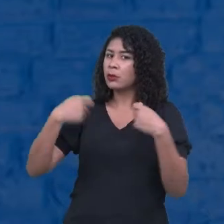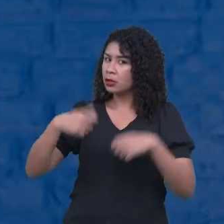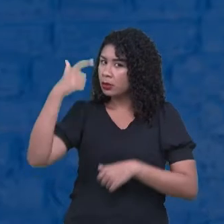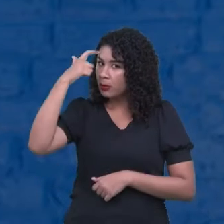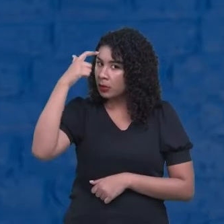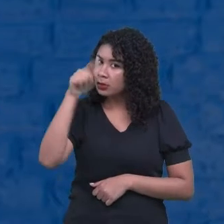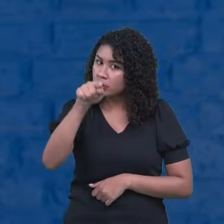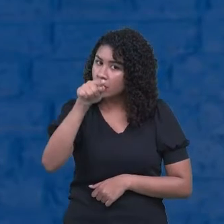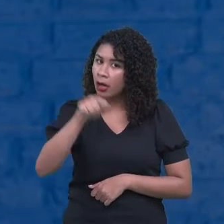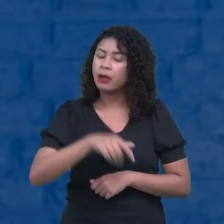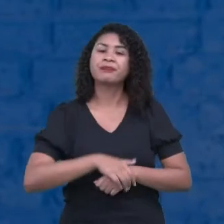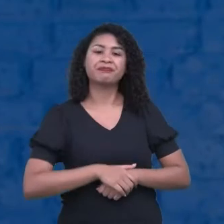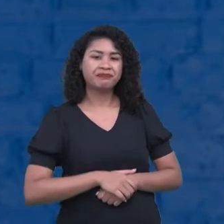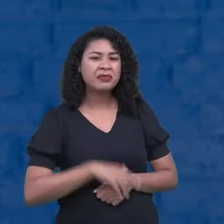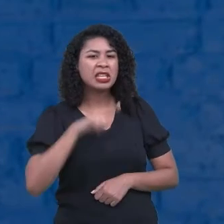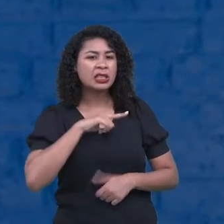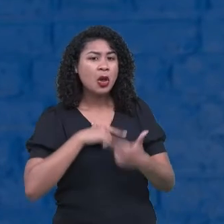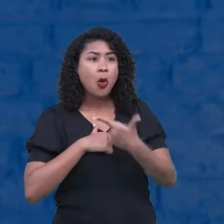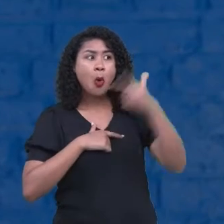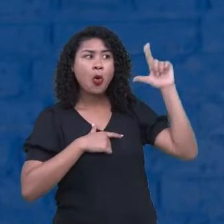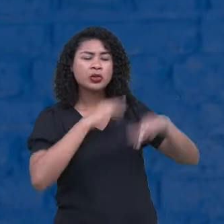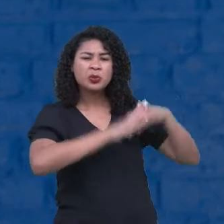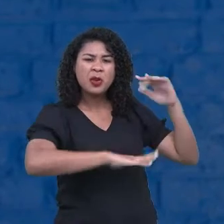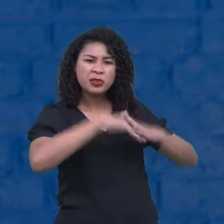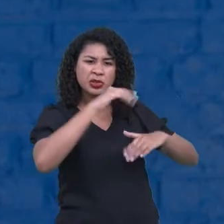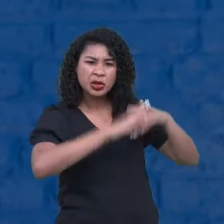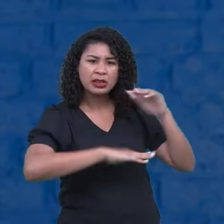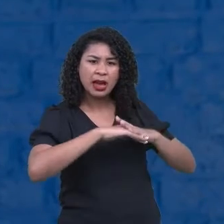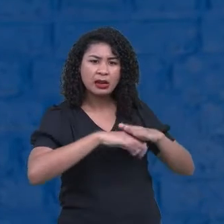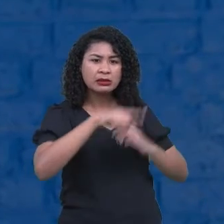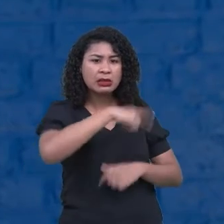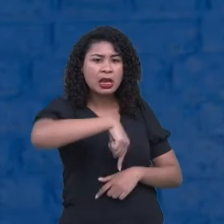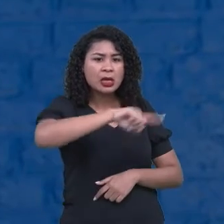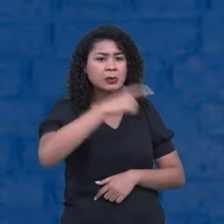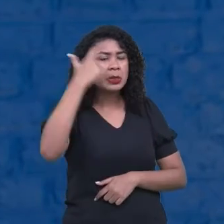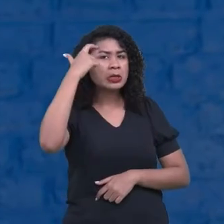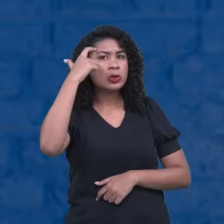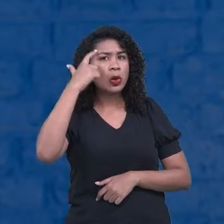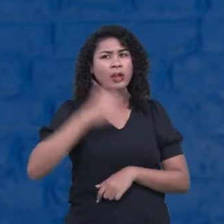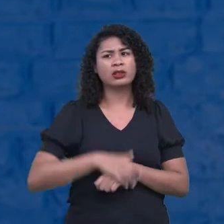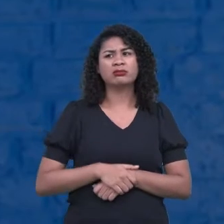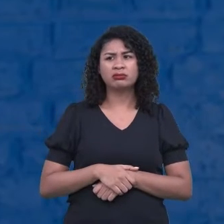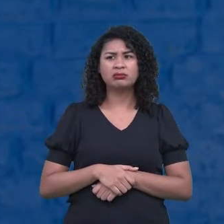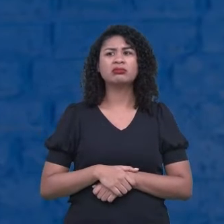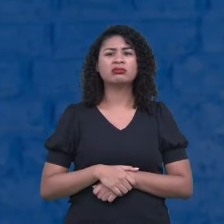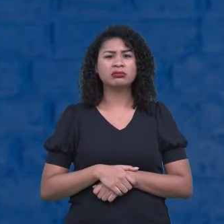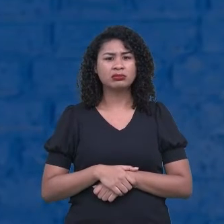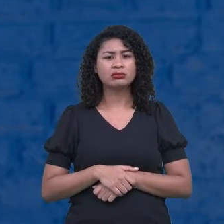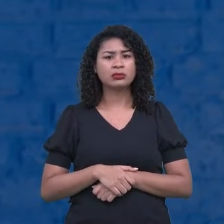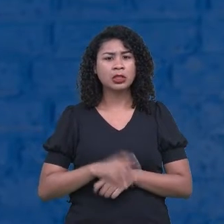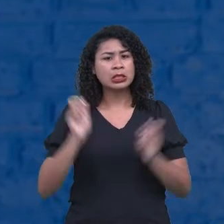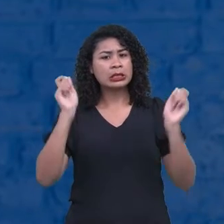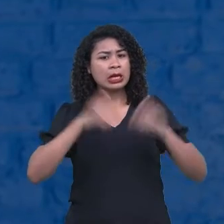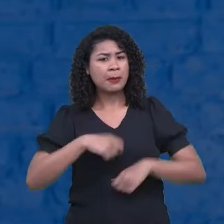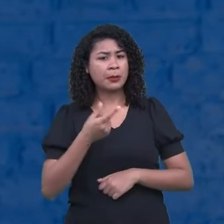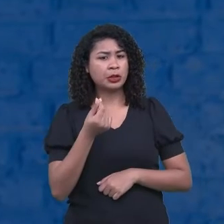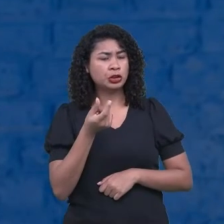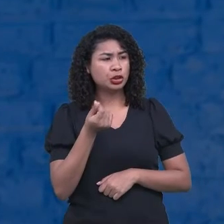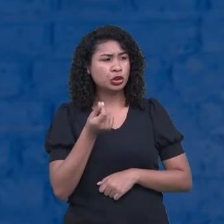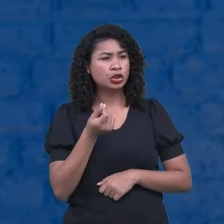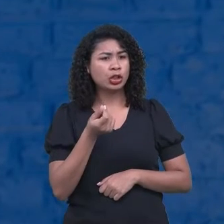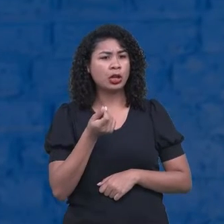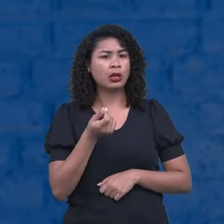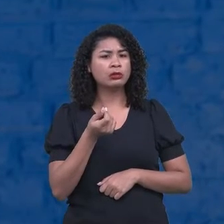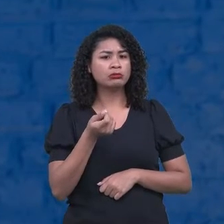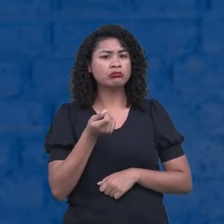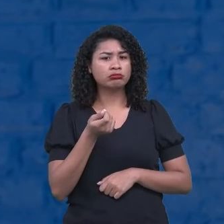visionaram, viram que aquilo ali eu poderia ganhar. Ganhar, ter um bom rendimento e me tornar